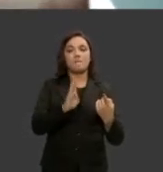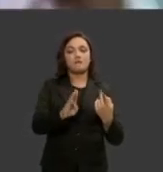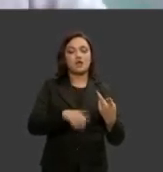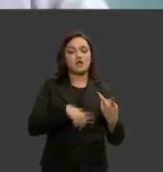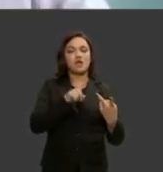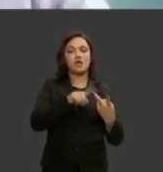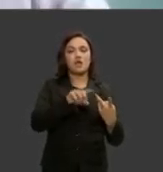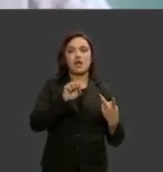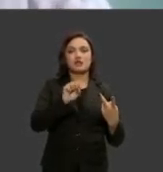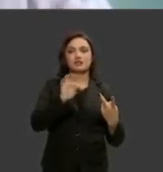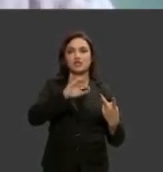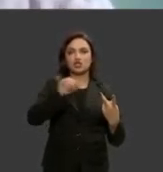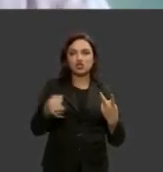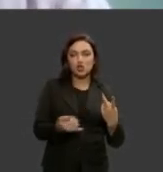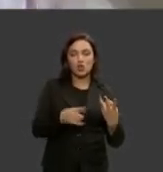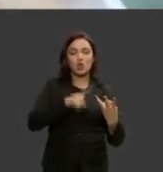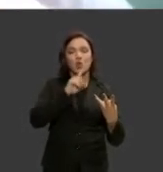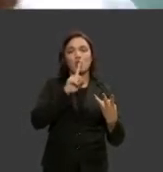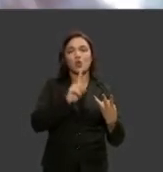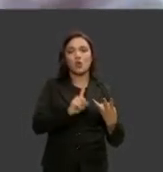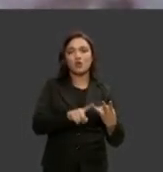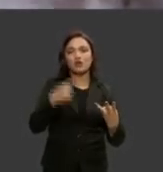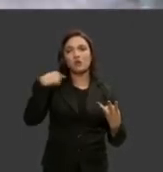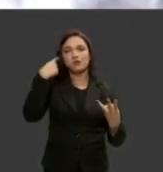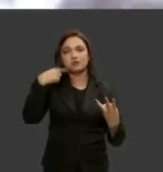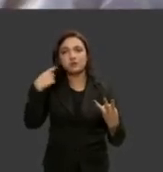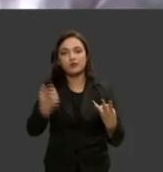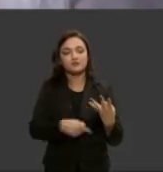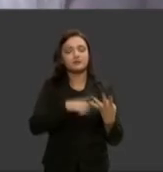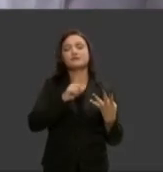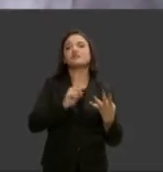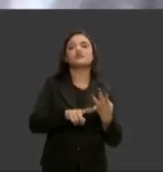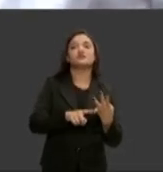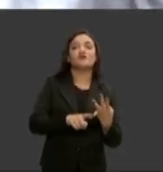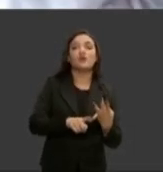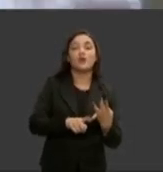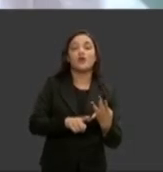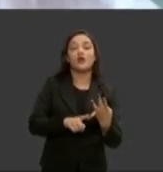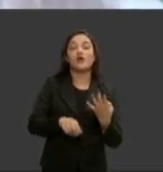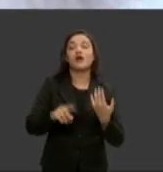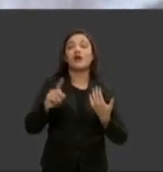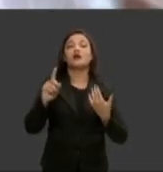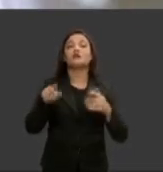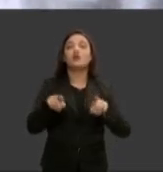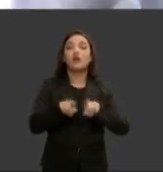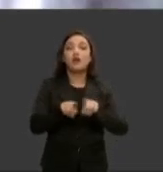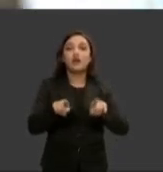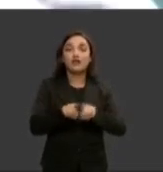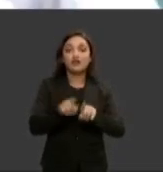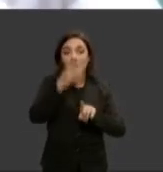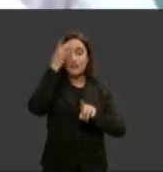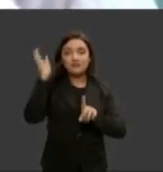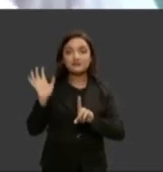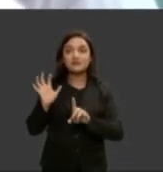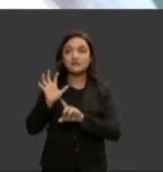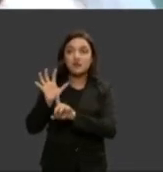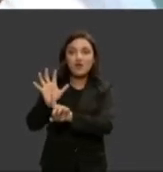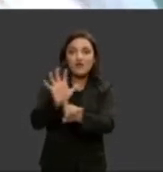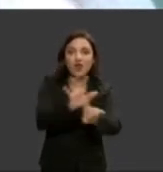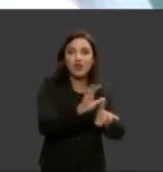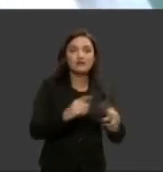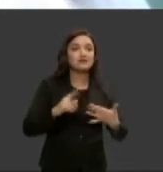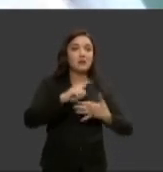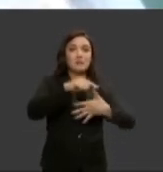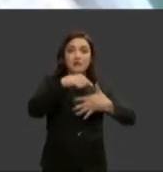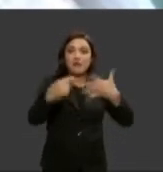tribunal as advogadas as formadoras de opinião mas a mulher lá na